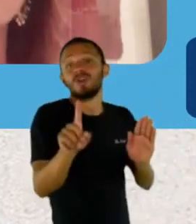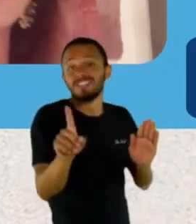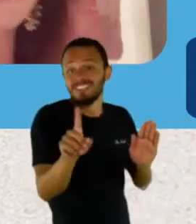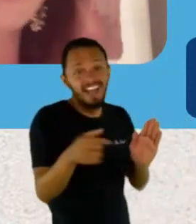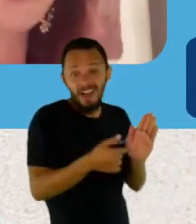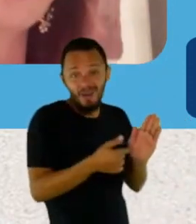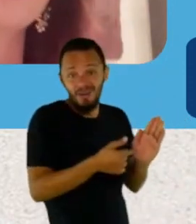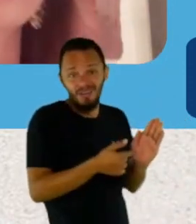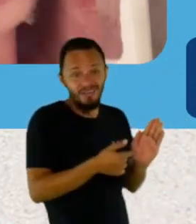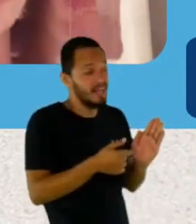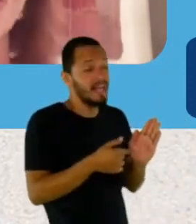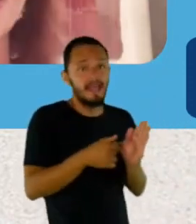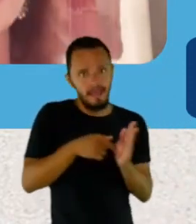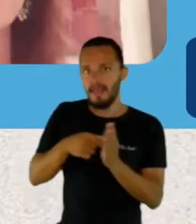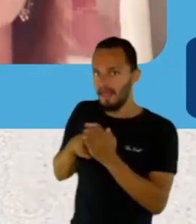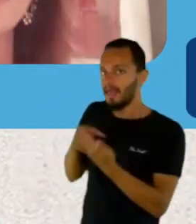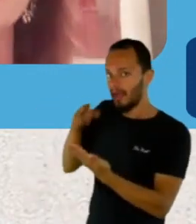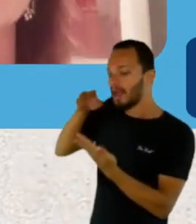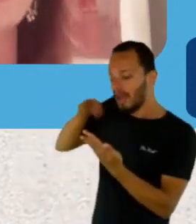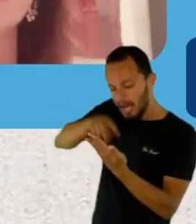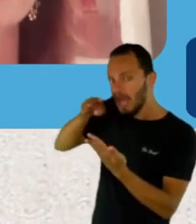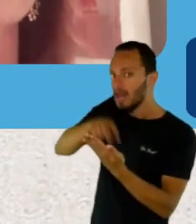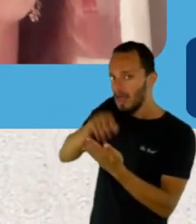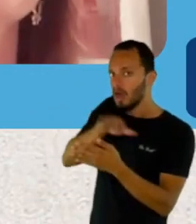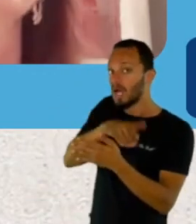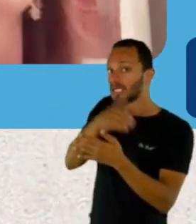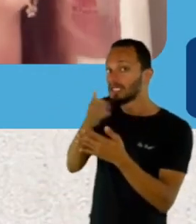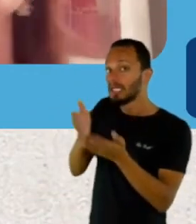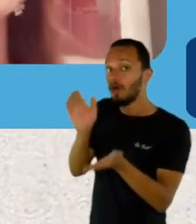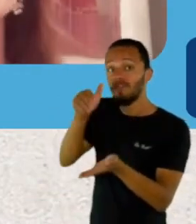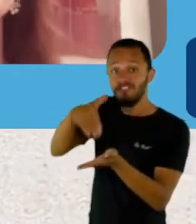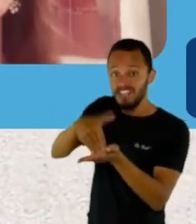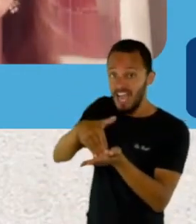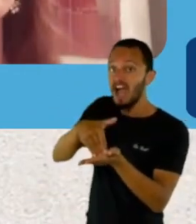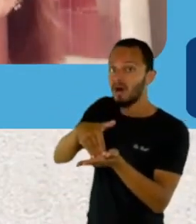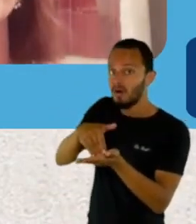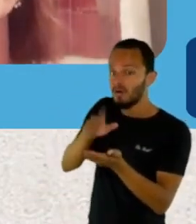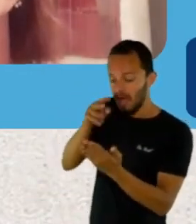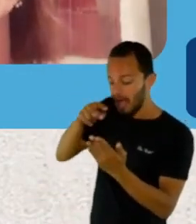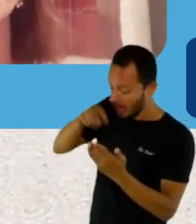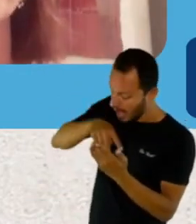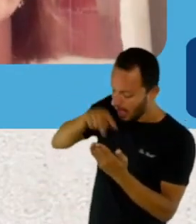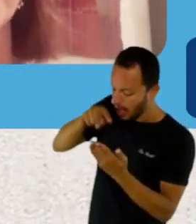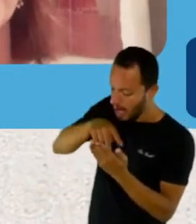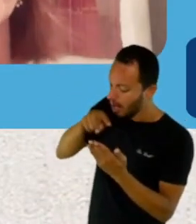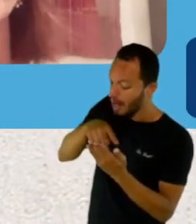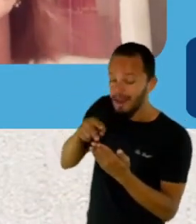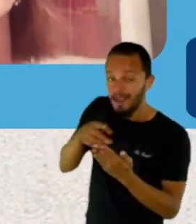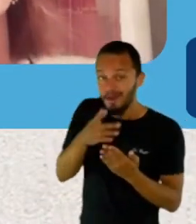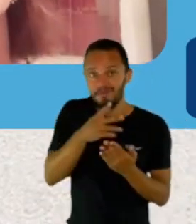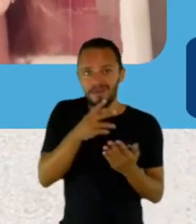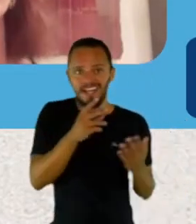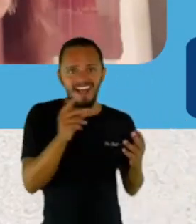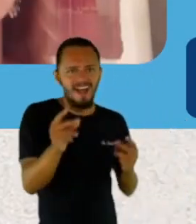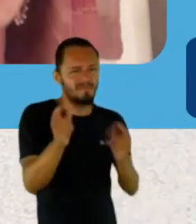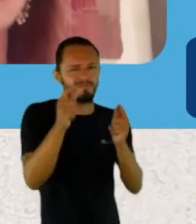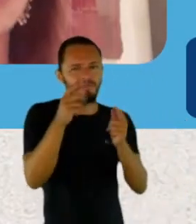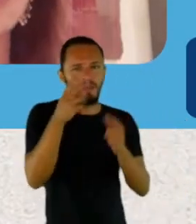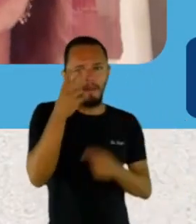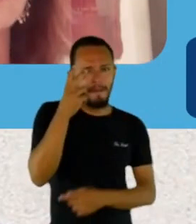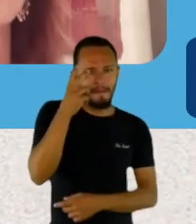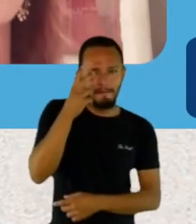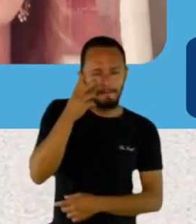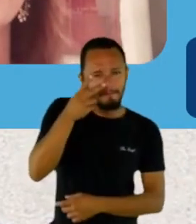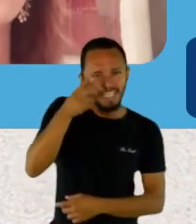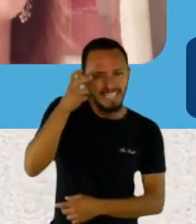leu até final, então independente de ser ou não religioso, ela continuou lendo. Então, tem muito isso, as mulheres percebem que, primeiro, elas não